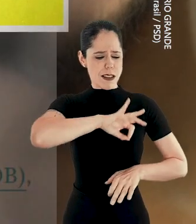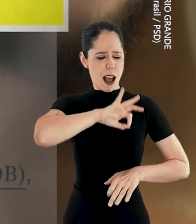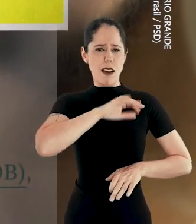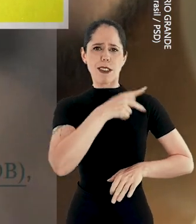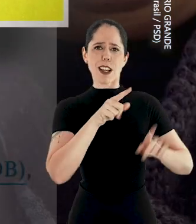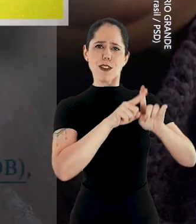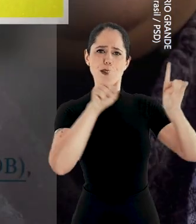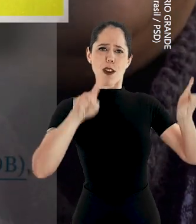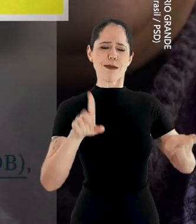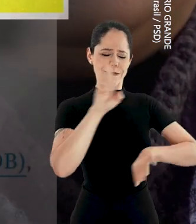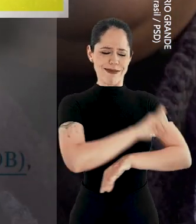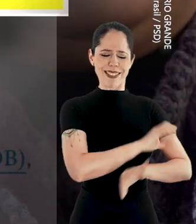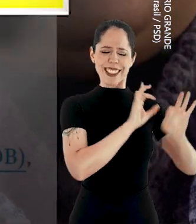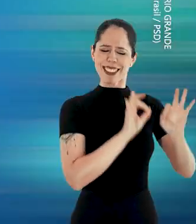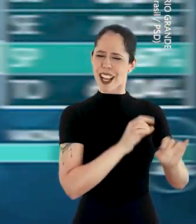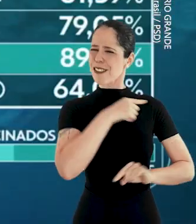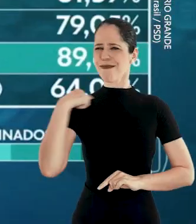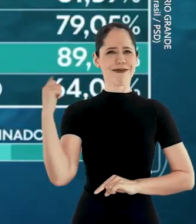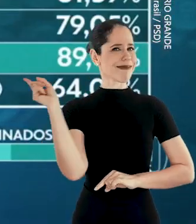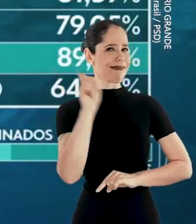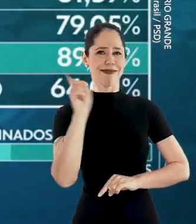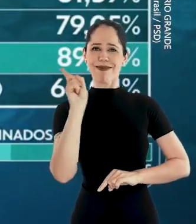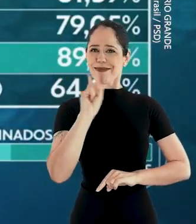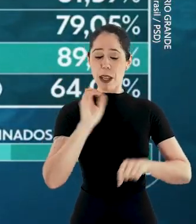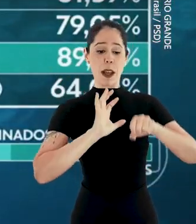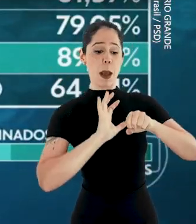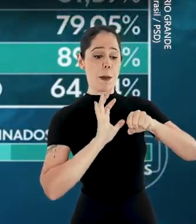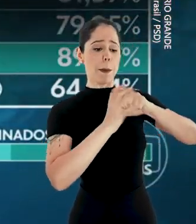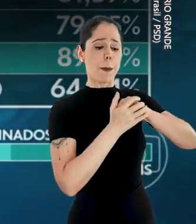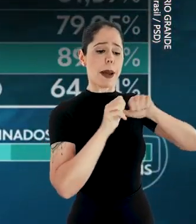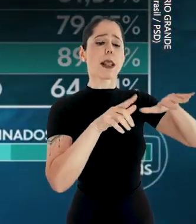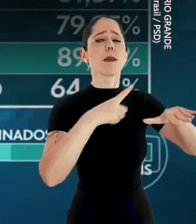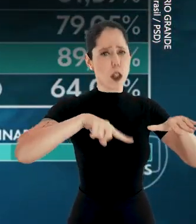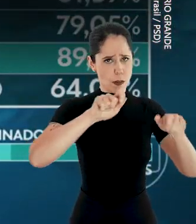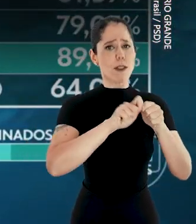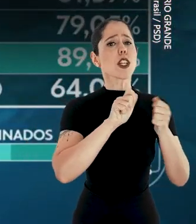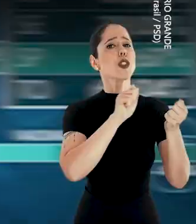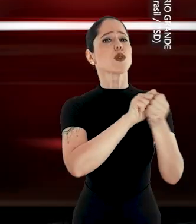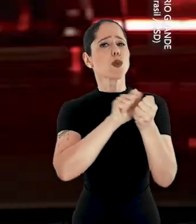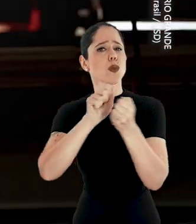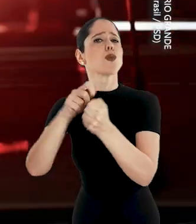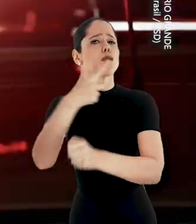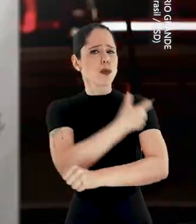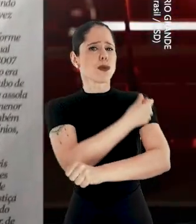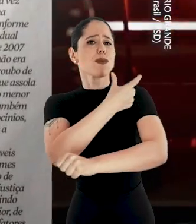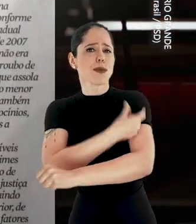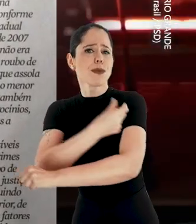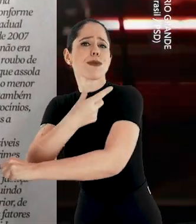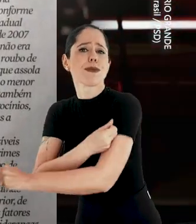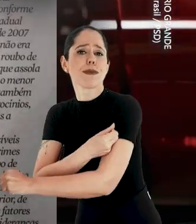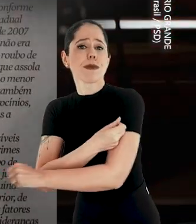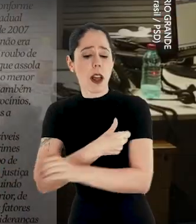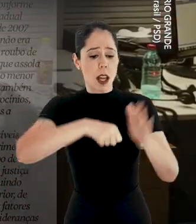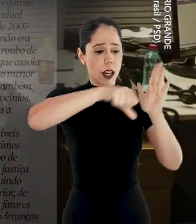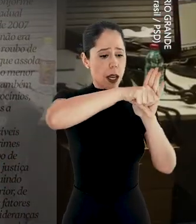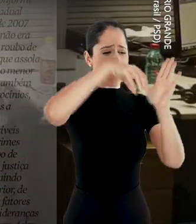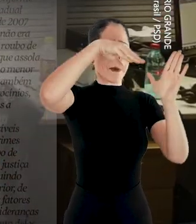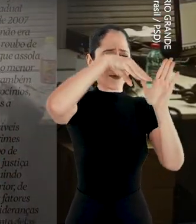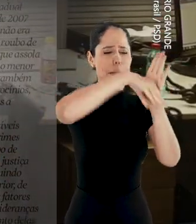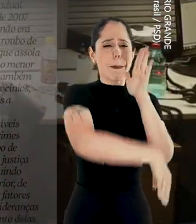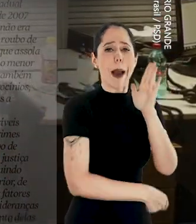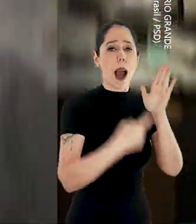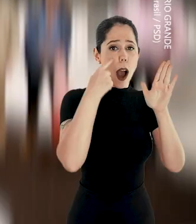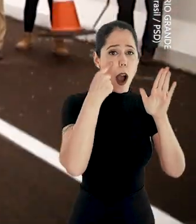para o nosso servidor. Na pandemia a gente junto vacinou, baixou o crime, olha lá o